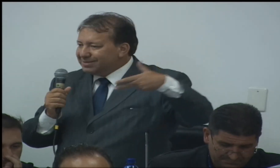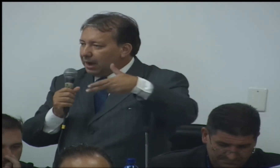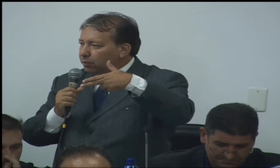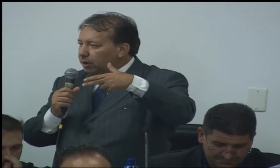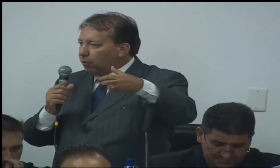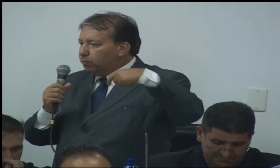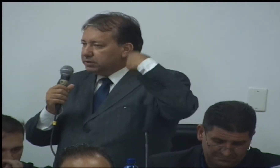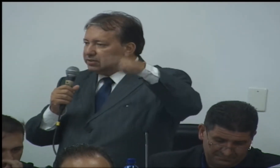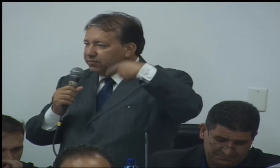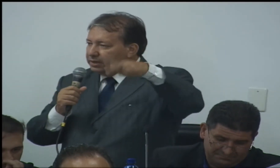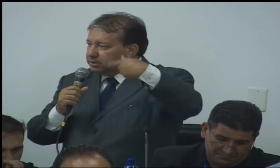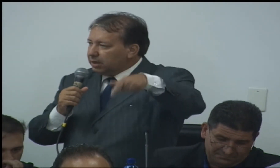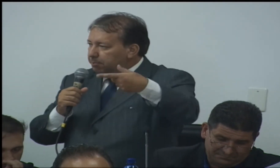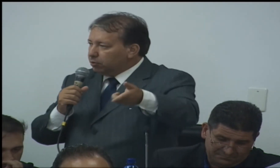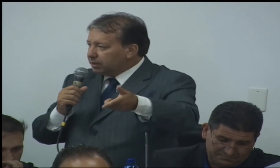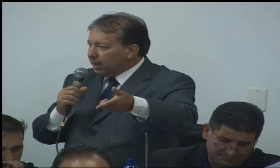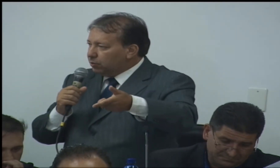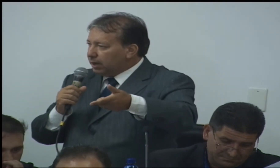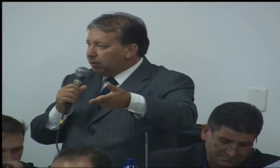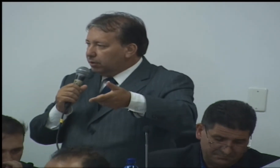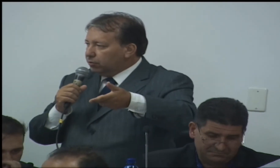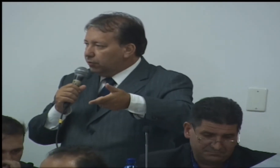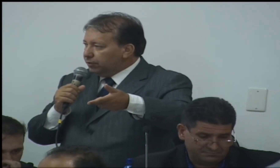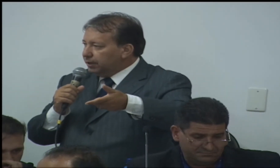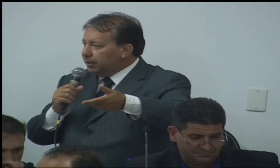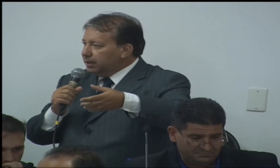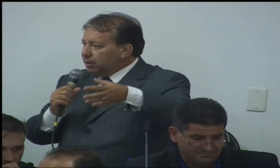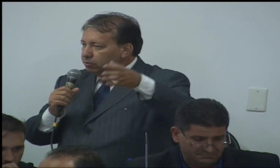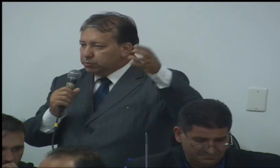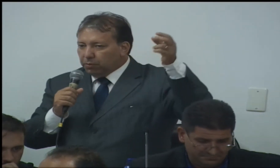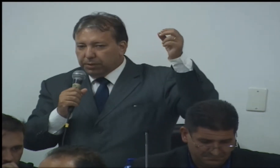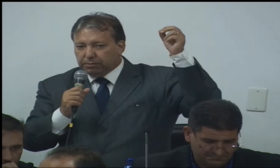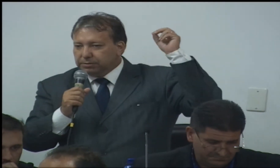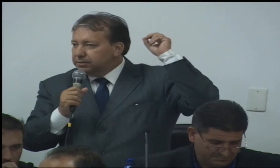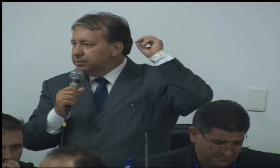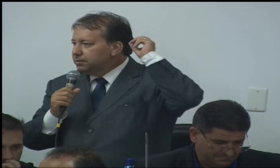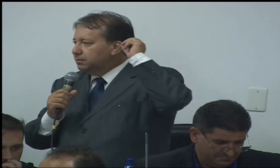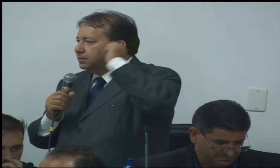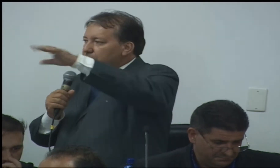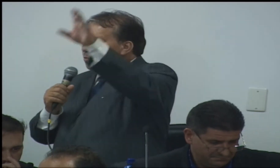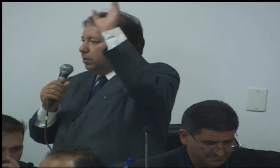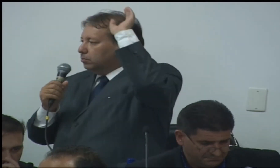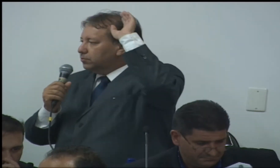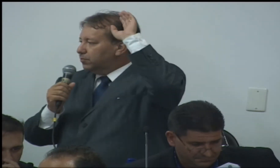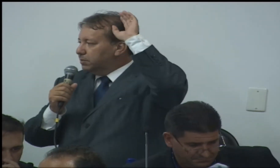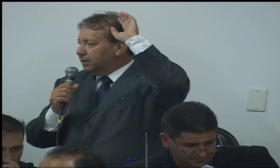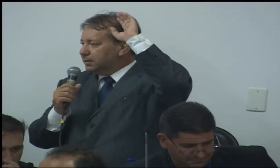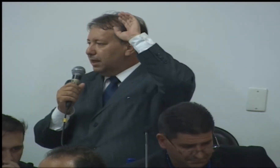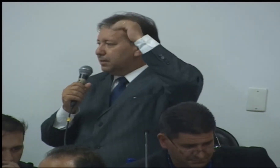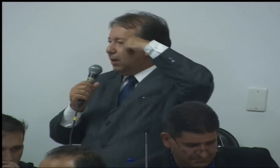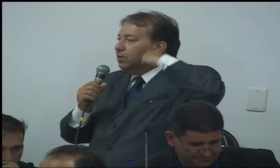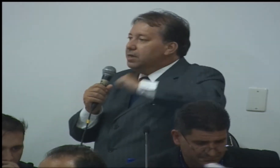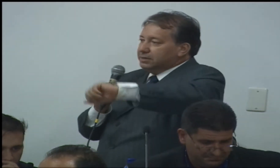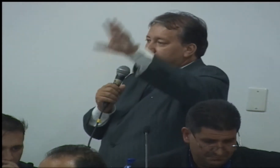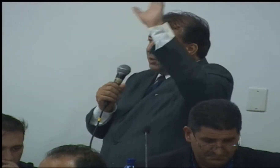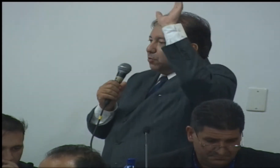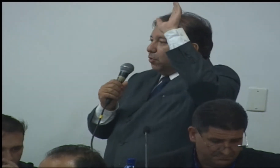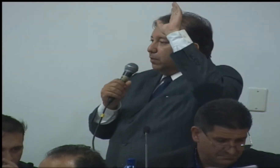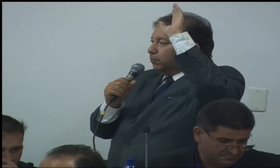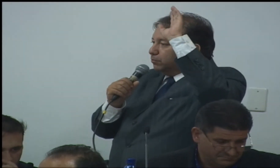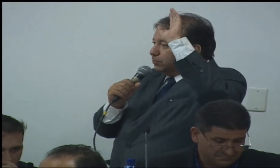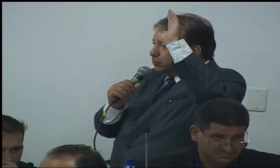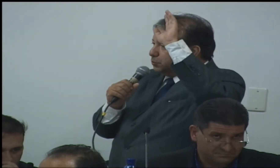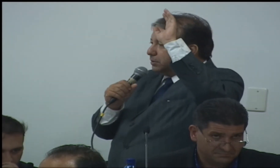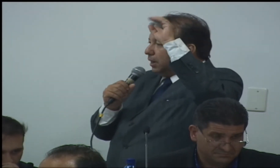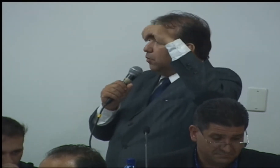vieram cortar o carro como se tivesse capotado o carro na rodovia e os bombeiros em 5 minutos me resgataram e saíram